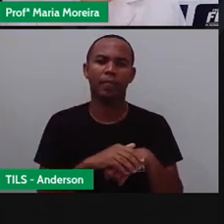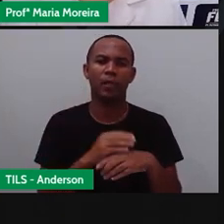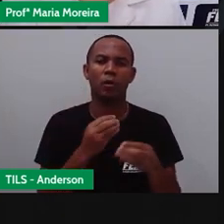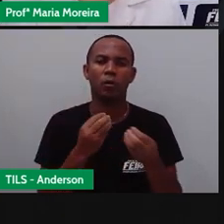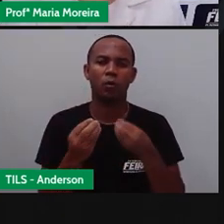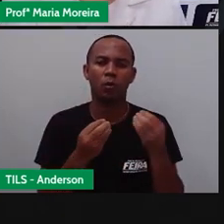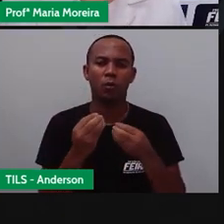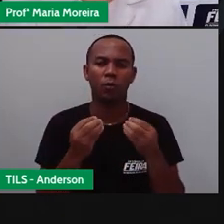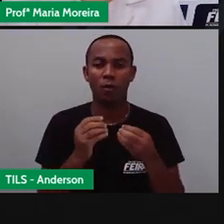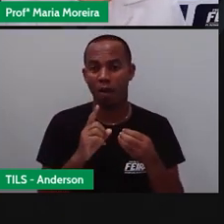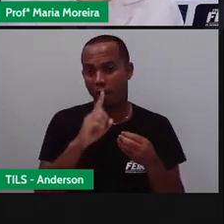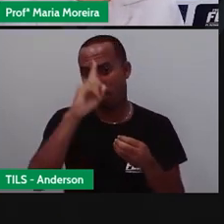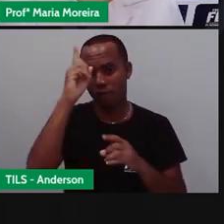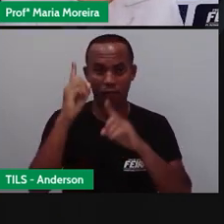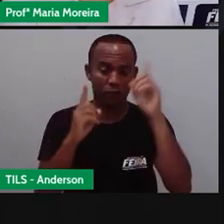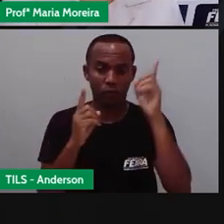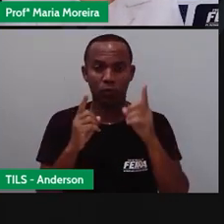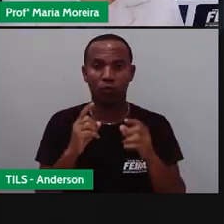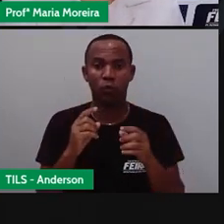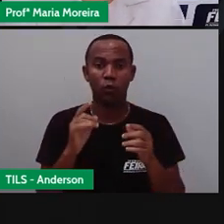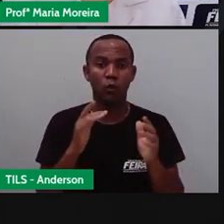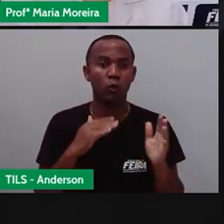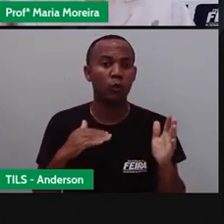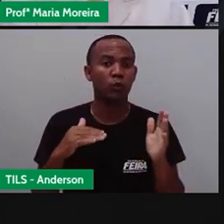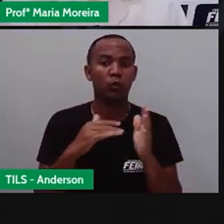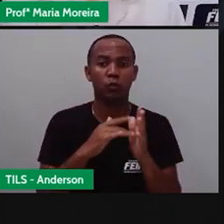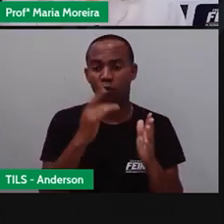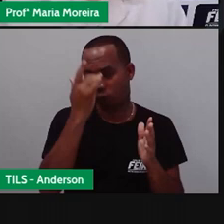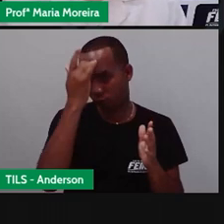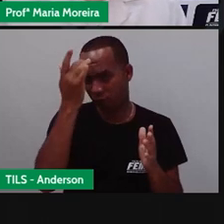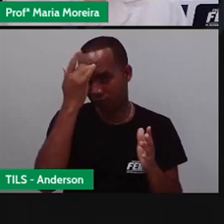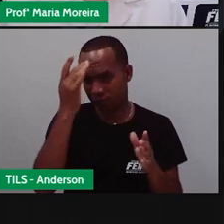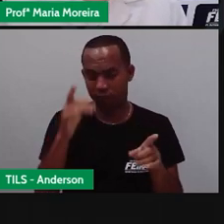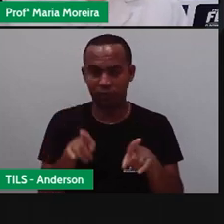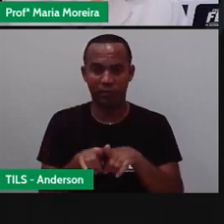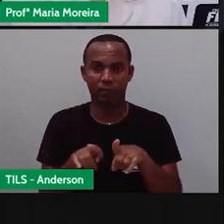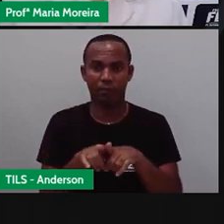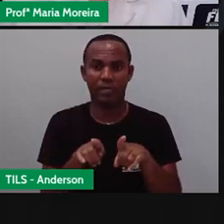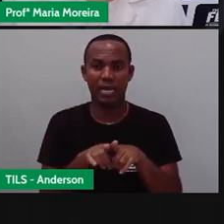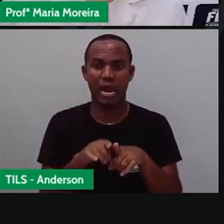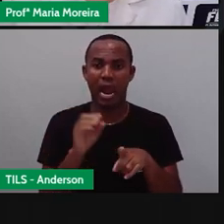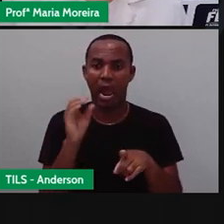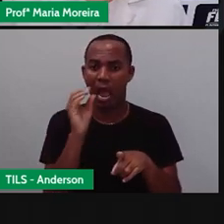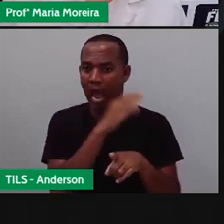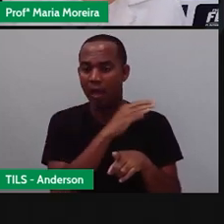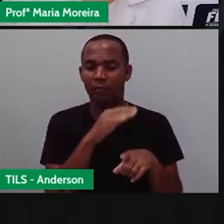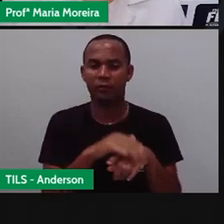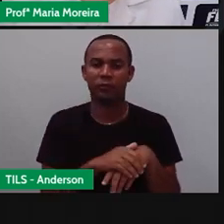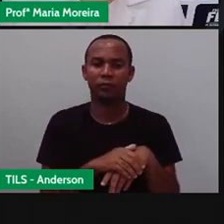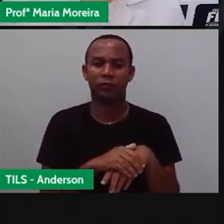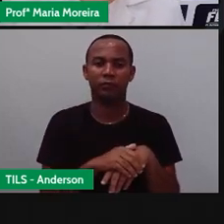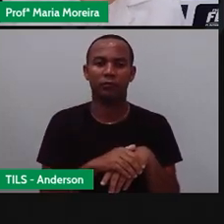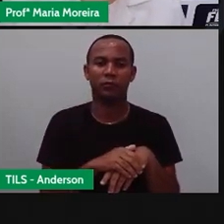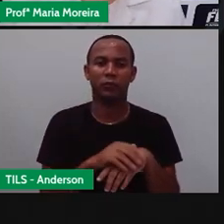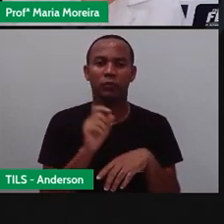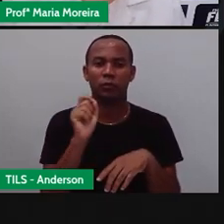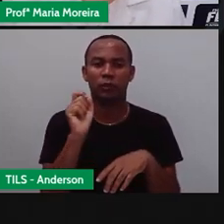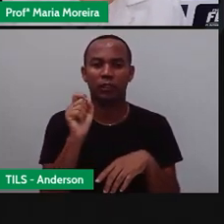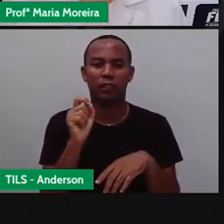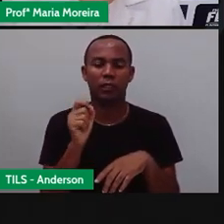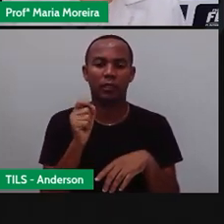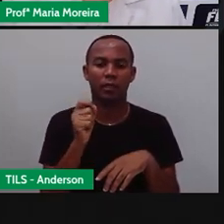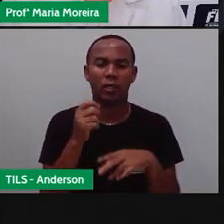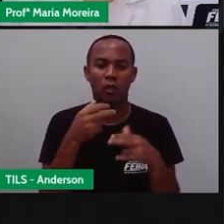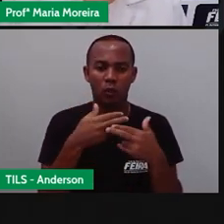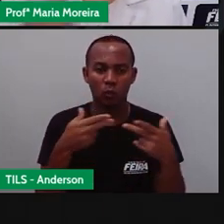a invenção da roda, tudo fica muito mais fácil. As pessoas se locomovem mais rápido e, consequentemente, as